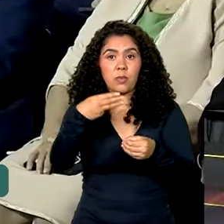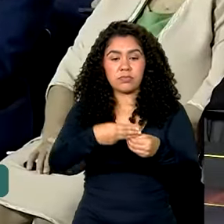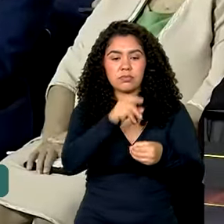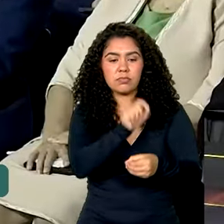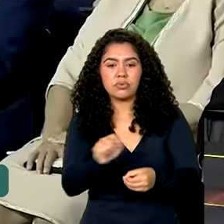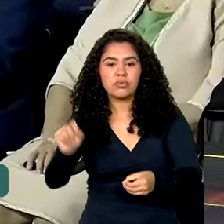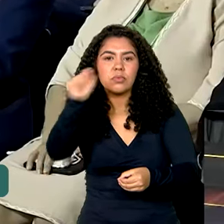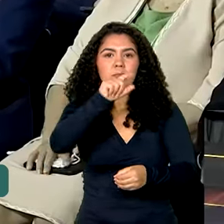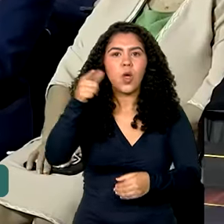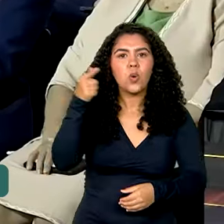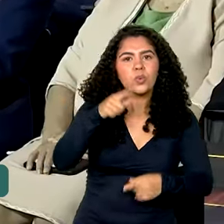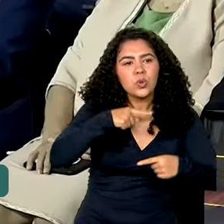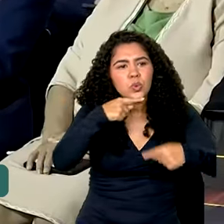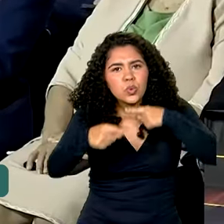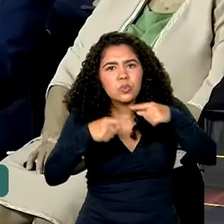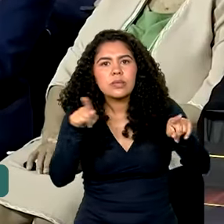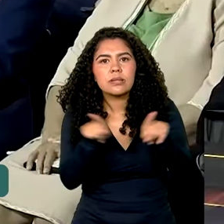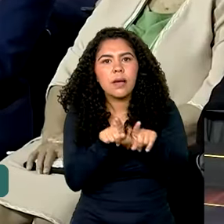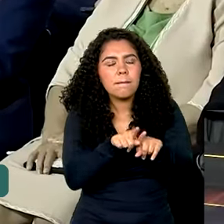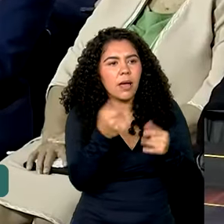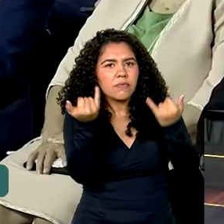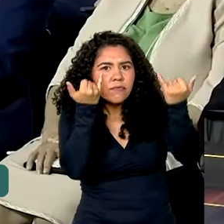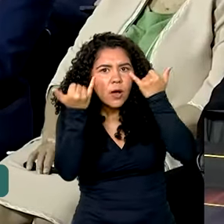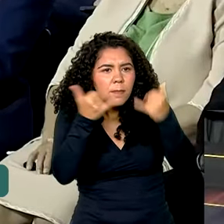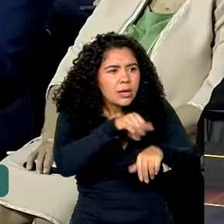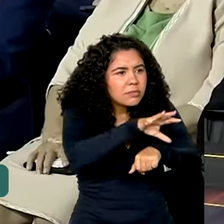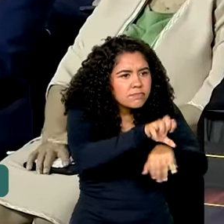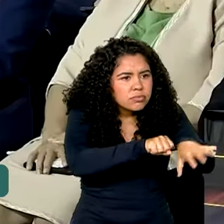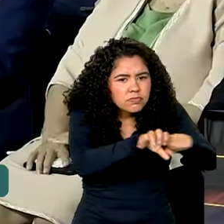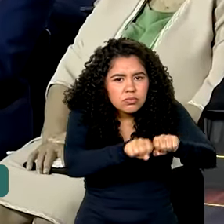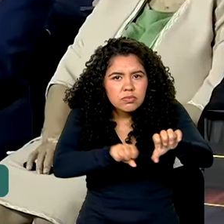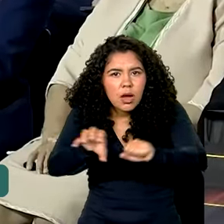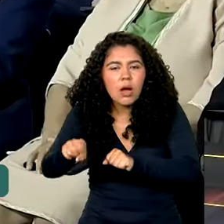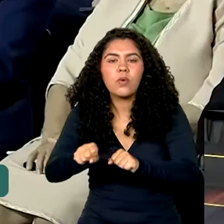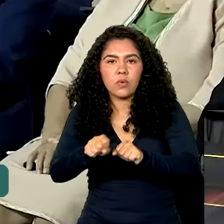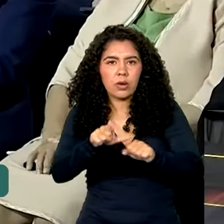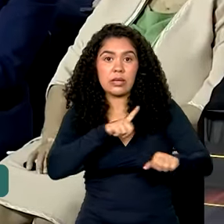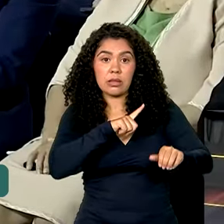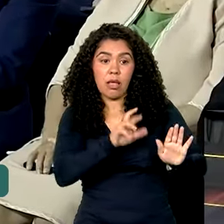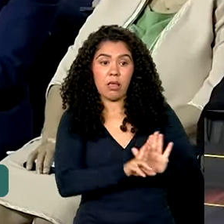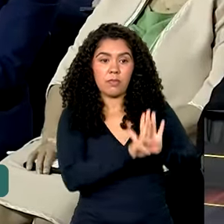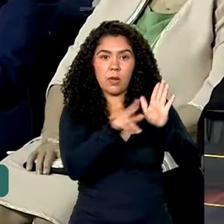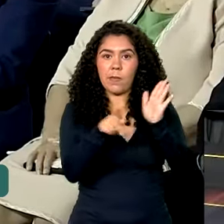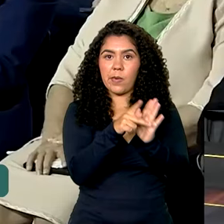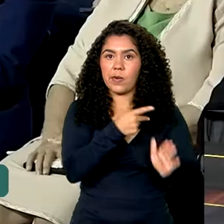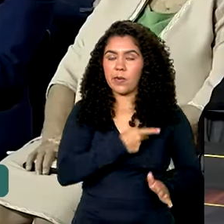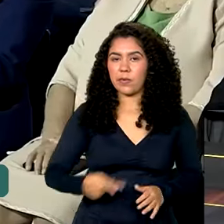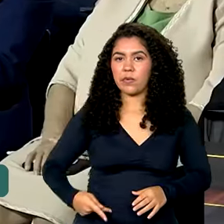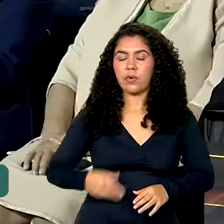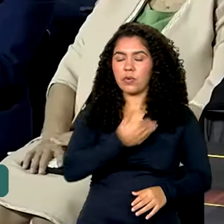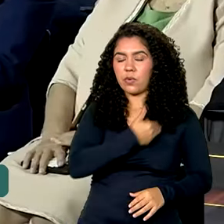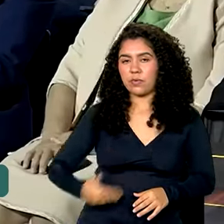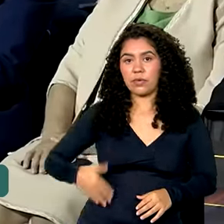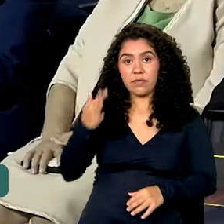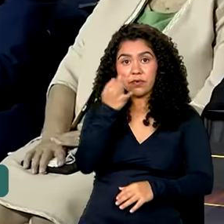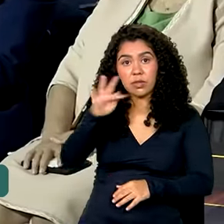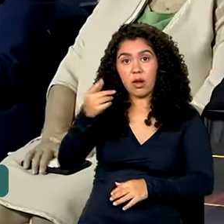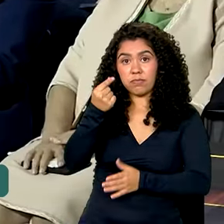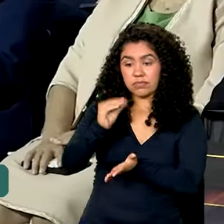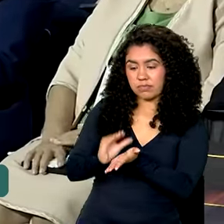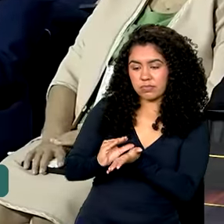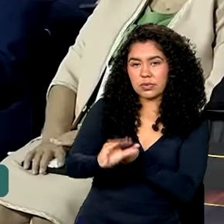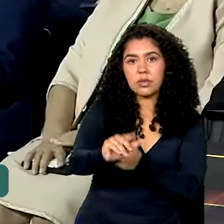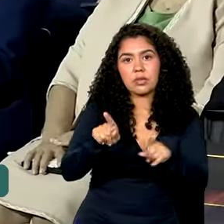dúvidas e obterem informações com representantes do governo federal sobre o repasse de recursos e